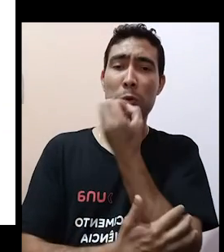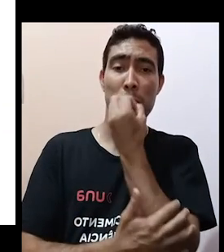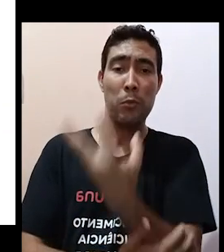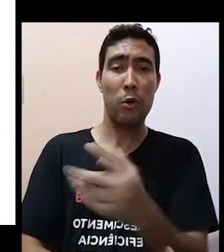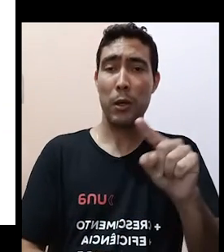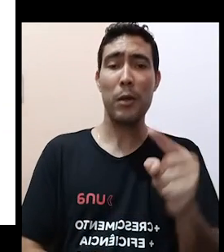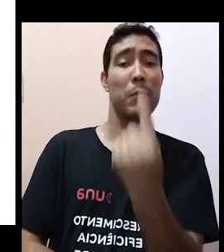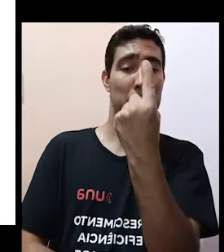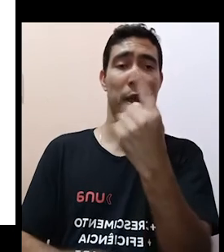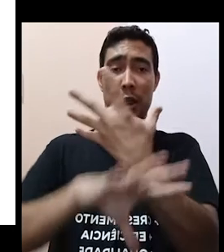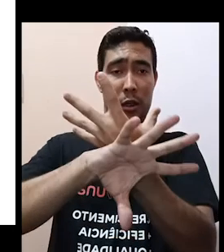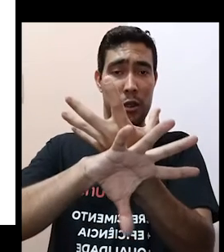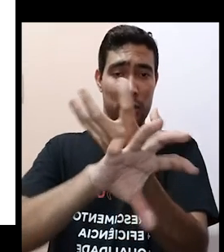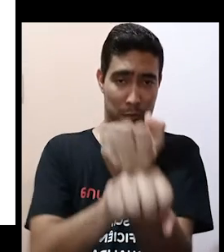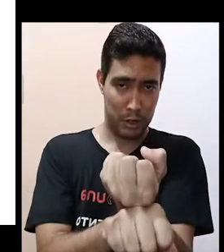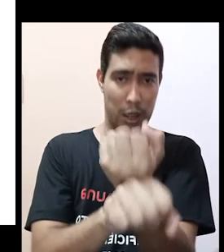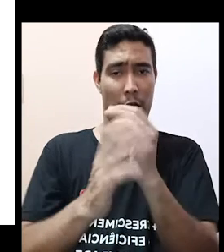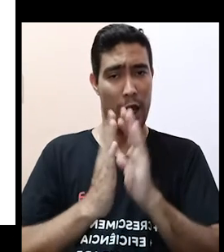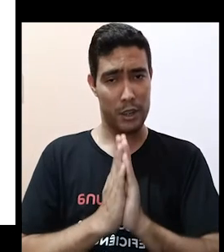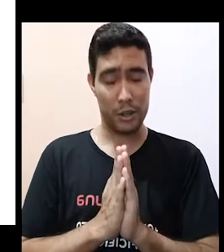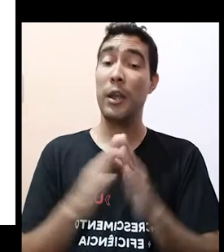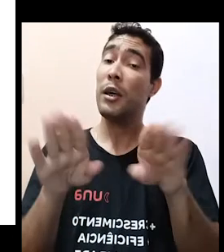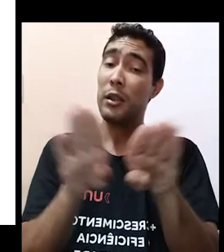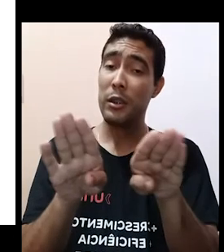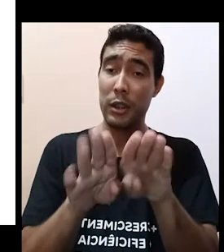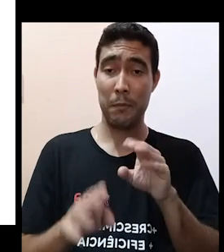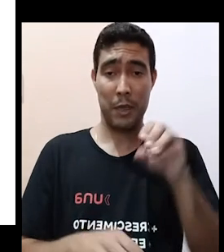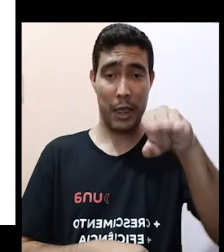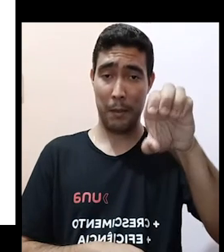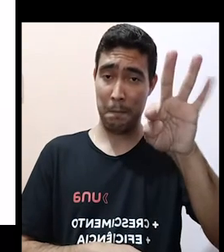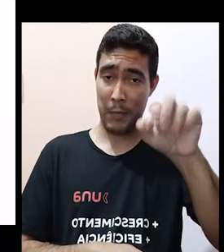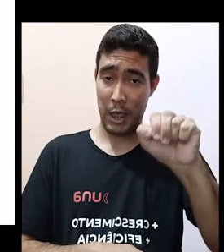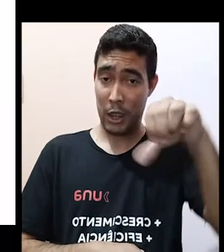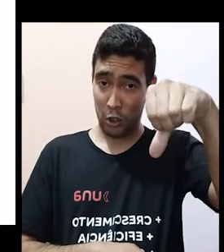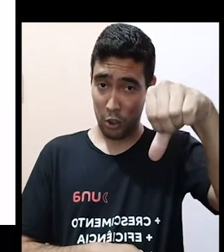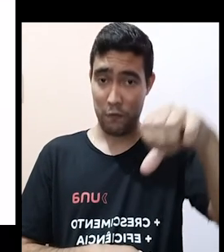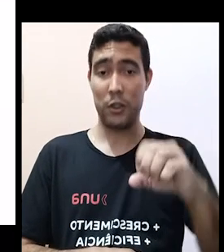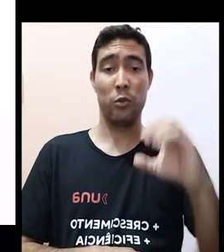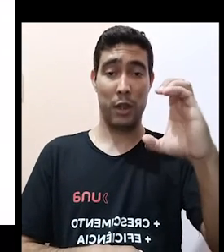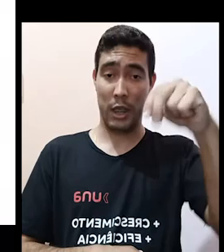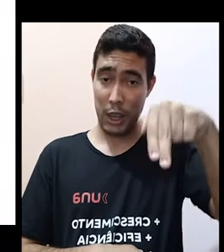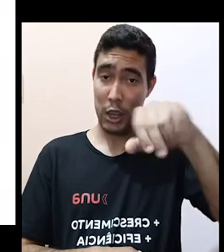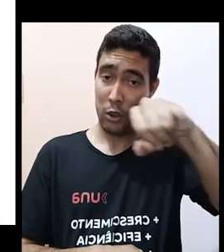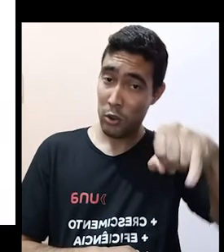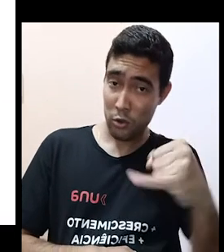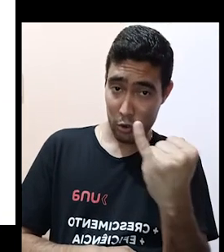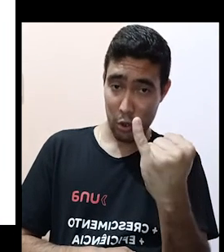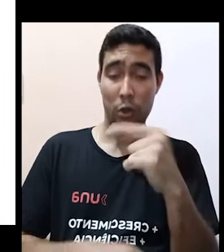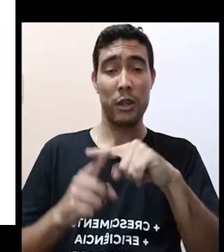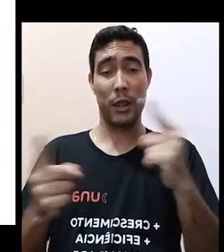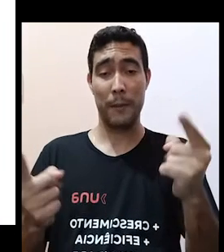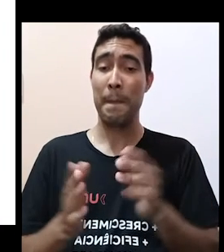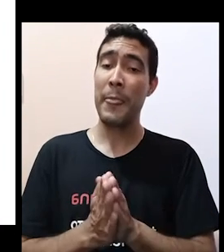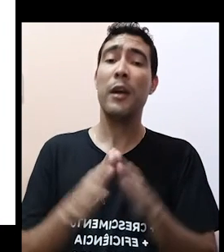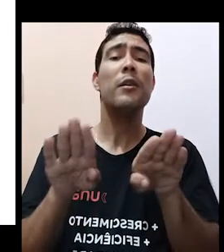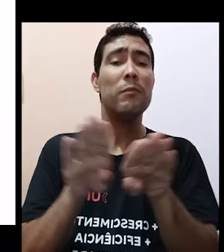a transdisciplinaridade, o atendimento à meta 9 do CNJ, que envolve de judicialização,